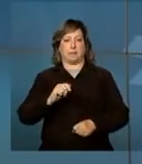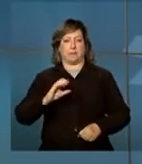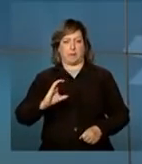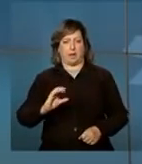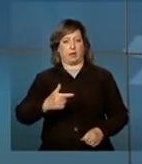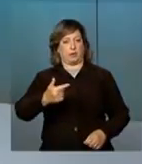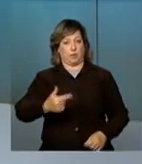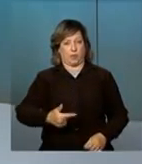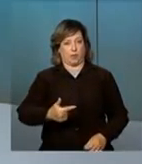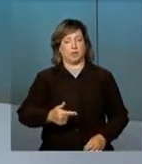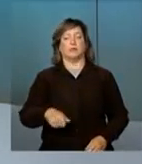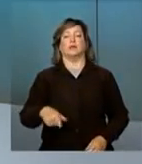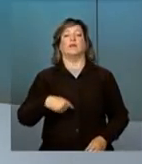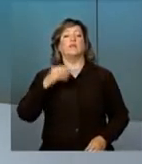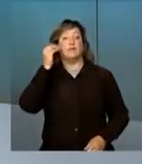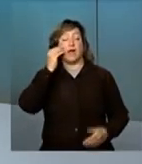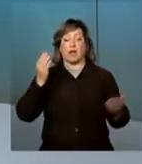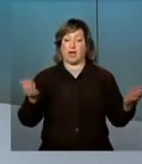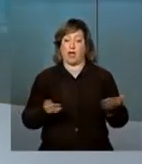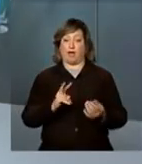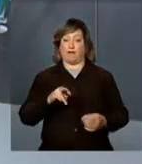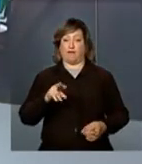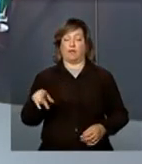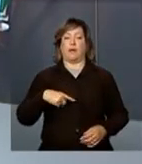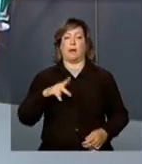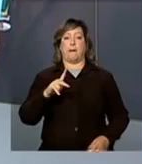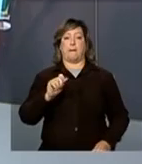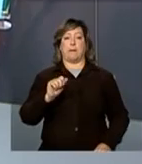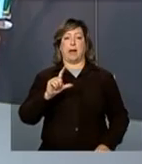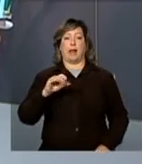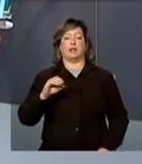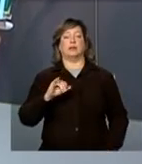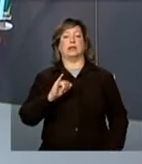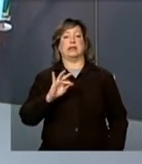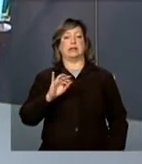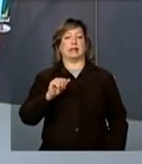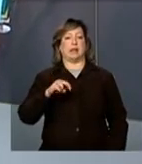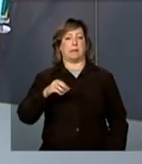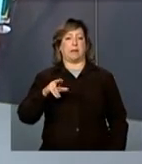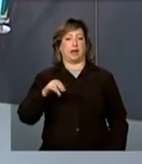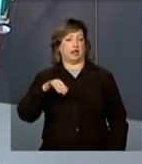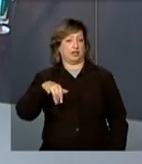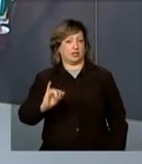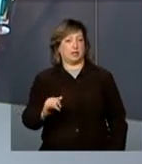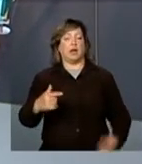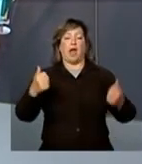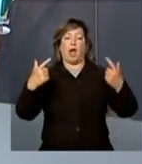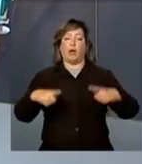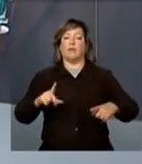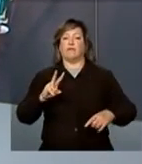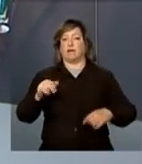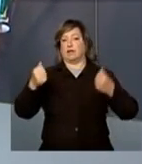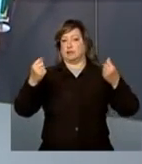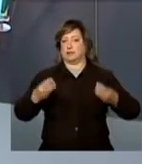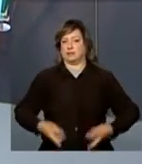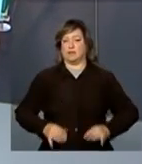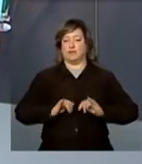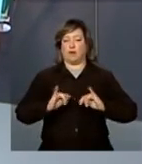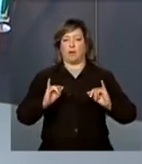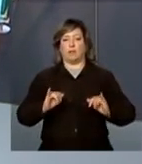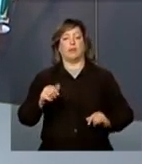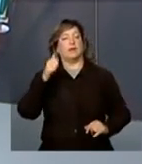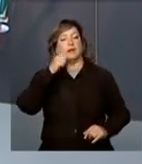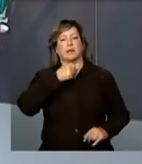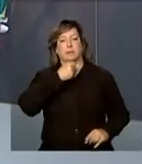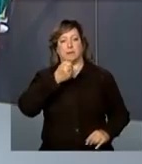PAC-2. Vamos ao vivo ao Palácio do Itamaraty, onde será feita a apresentação dos dados. Lá está a repórter Mara Kenup. Bom dia,